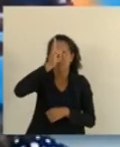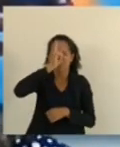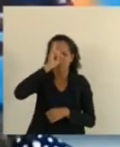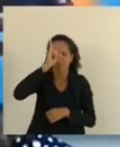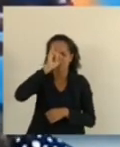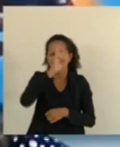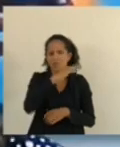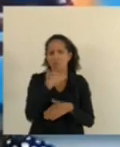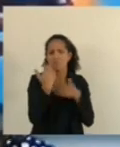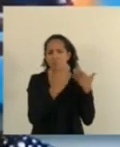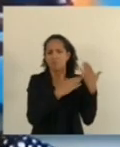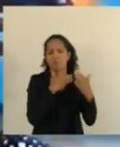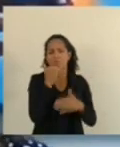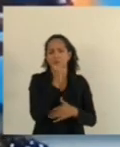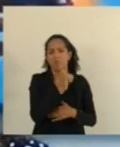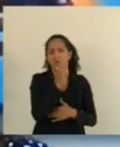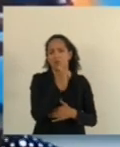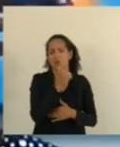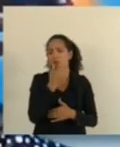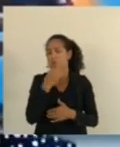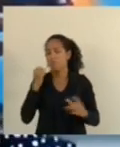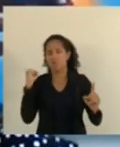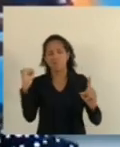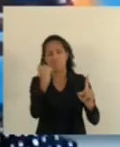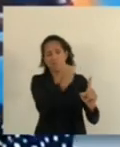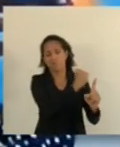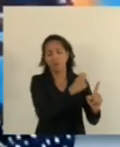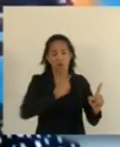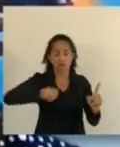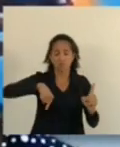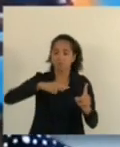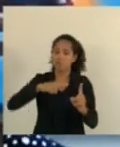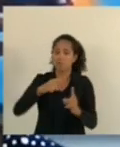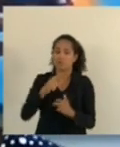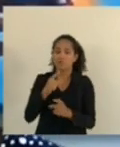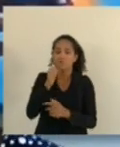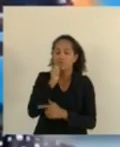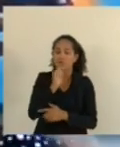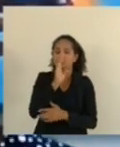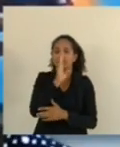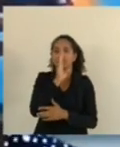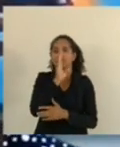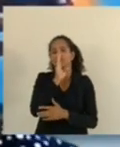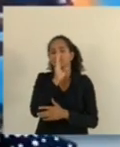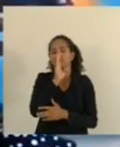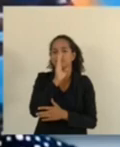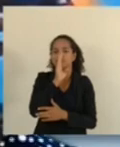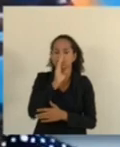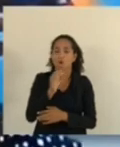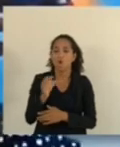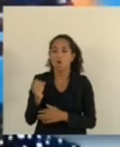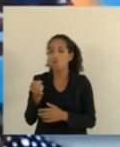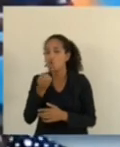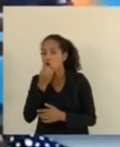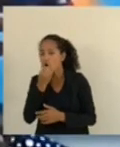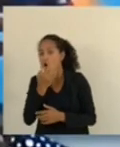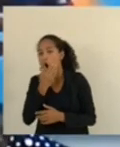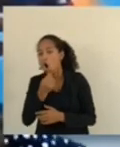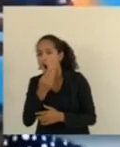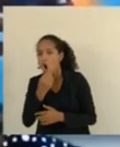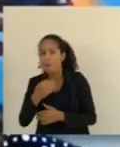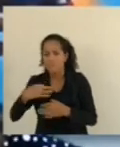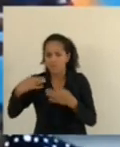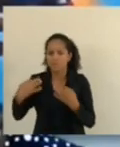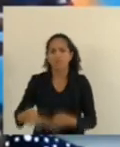morte de mulheres, uma matança e nós, mulheres, estamos caladas e os homens de bem estão calados e eu não me calo.